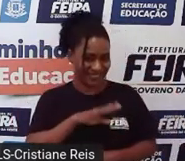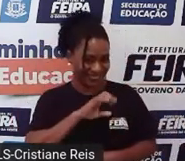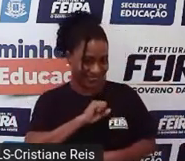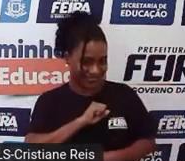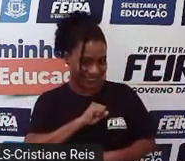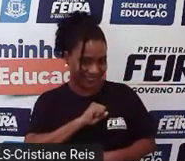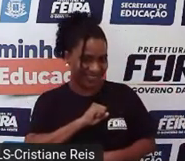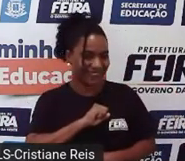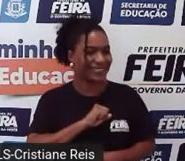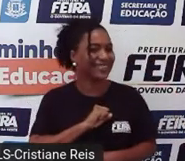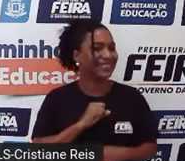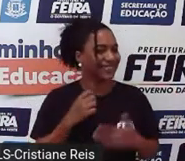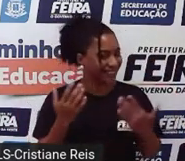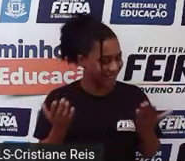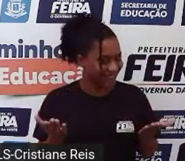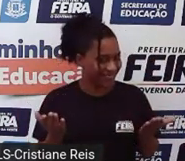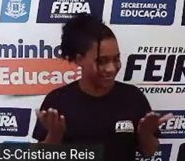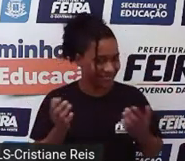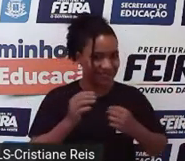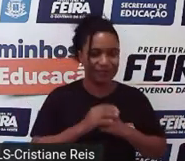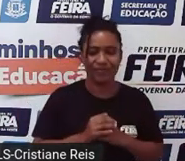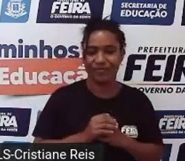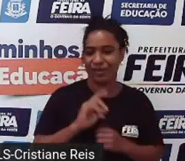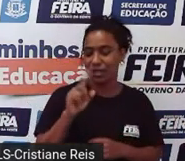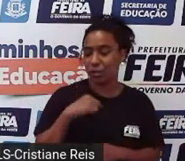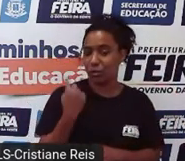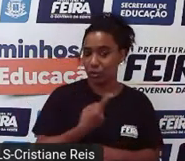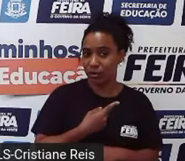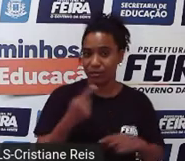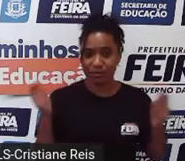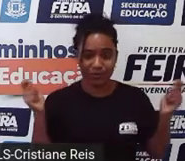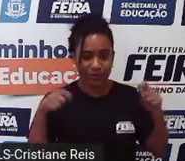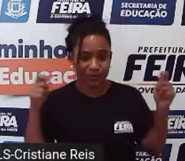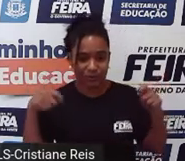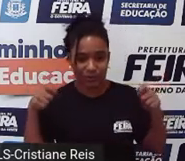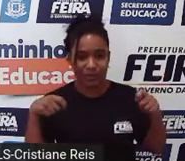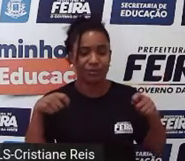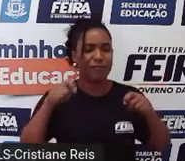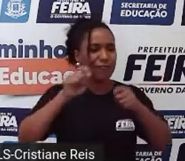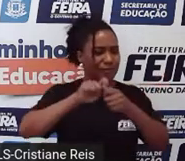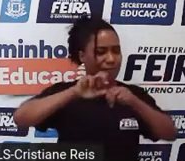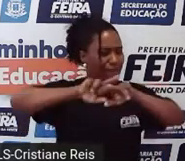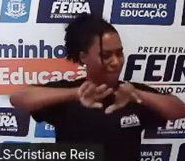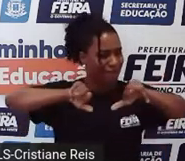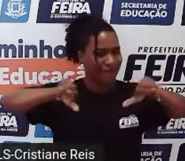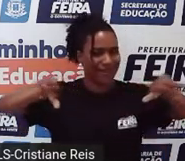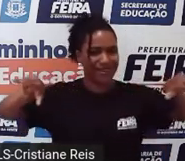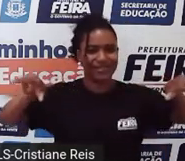Nesta época, nós podemos fazer muitas coisas para nos divertirmos.